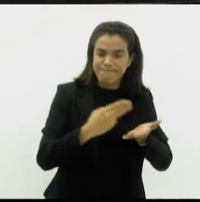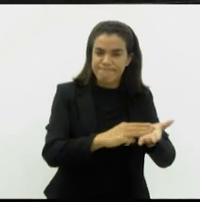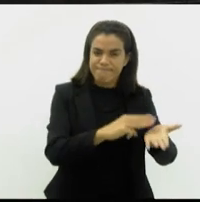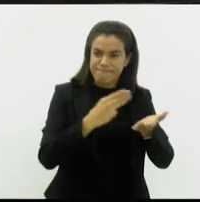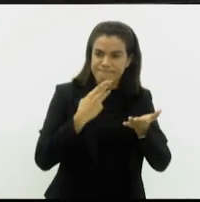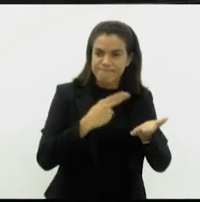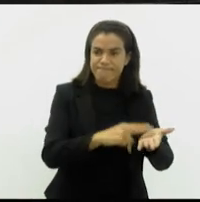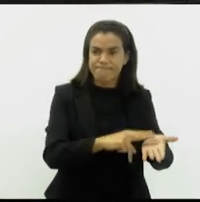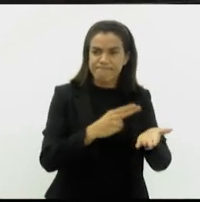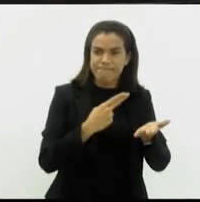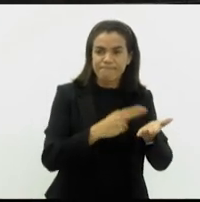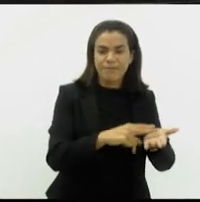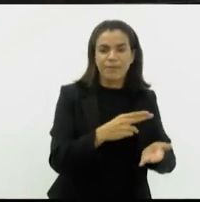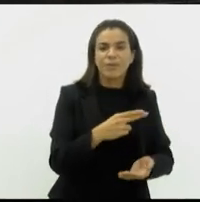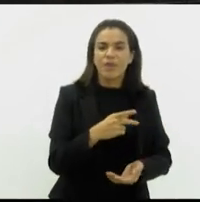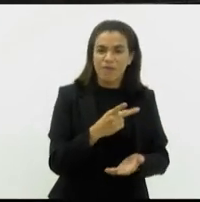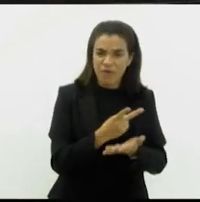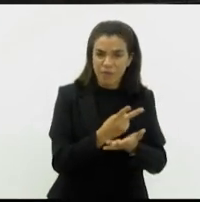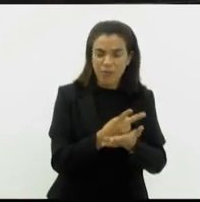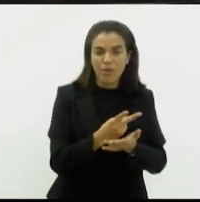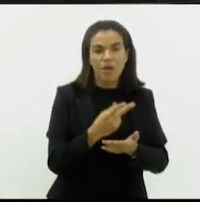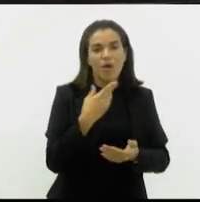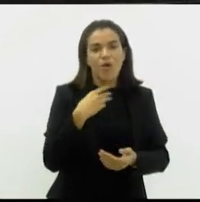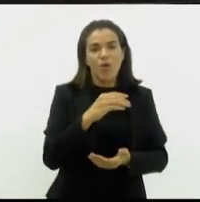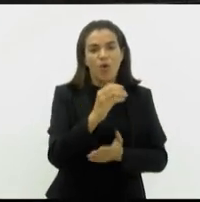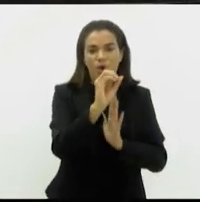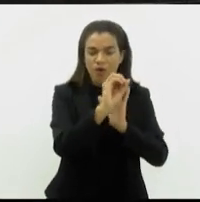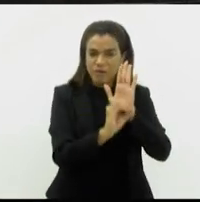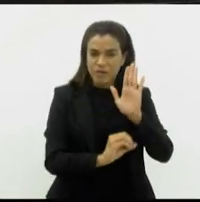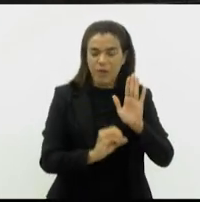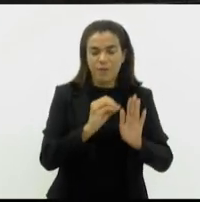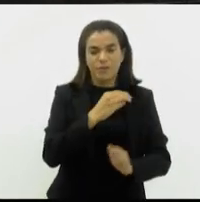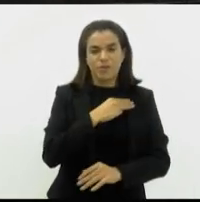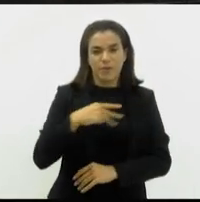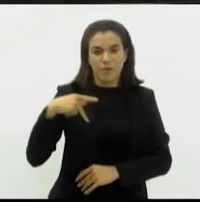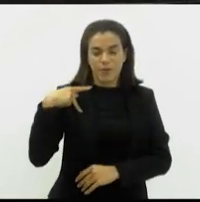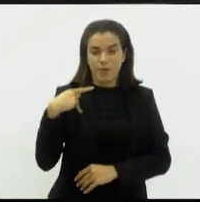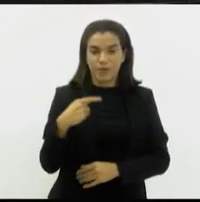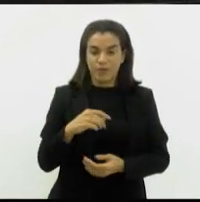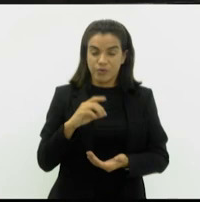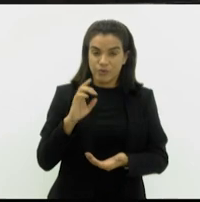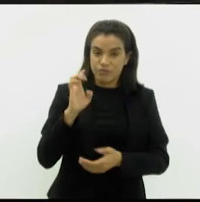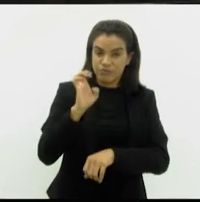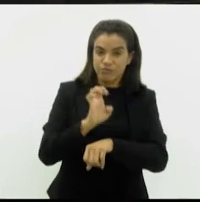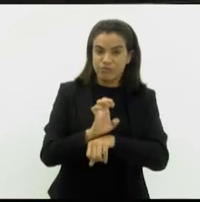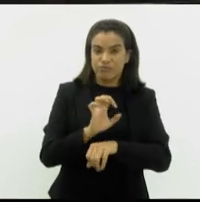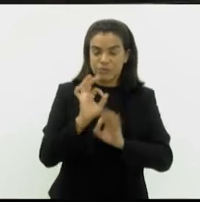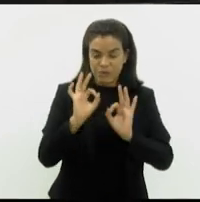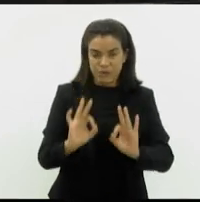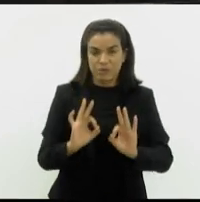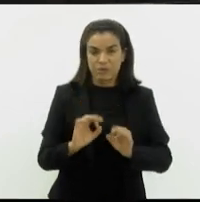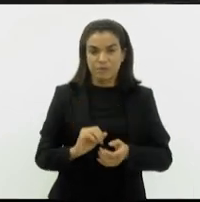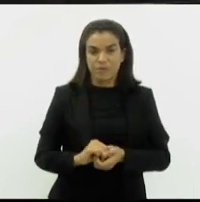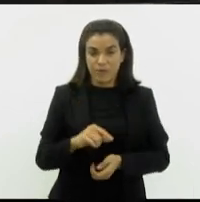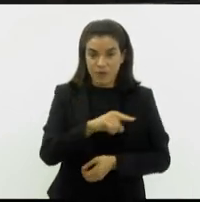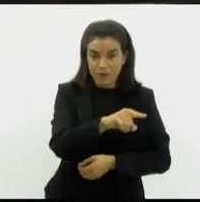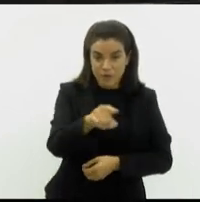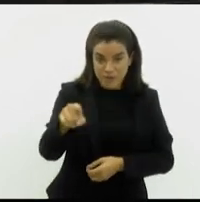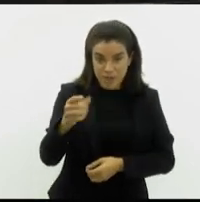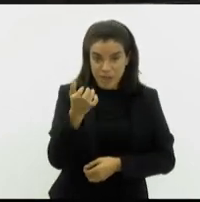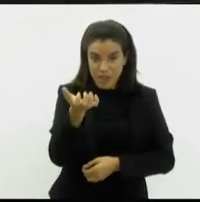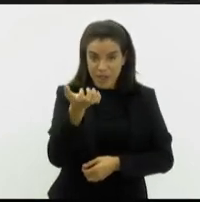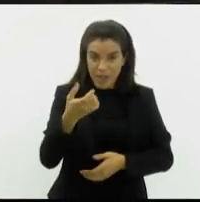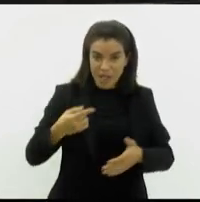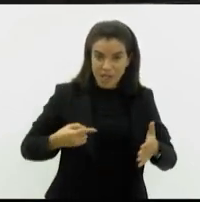esclarecer todos os processos e também vamos oficiar o Ministério Público Estadual e o Tribunal de Contas do Estado. Uma coisa eu digo, você quer denunciar,